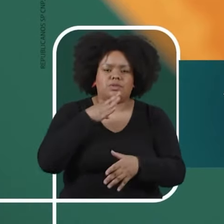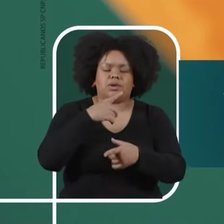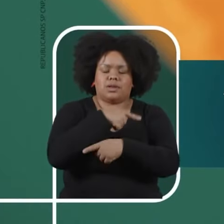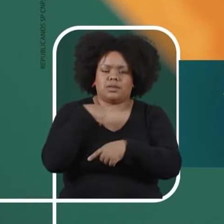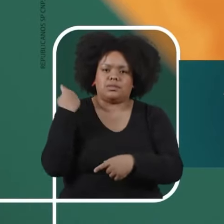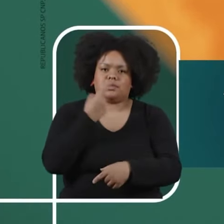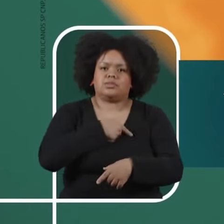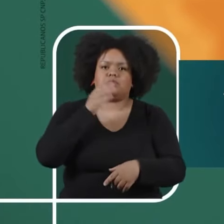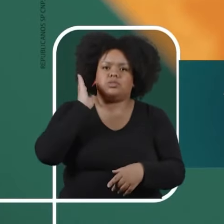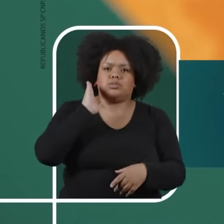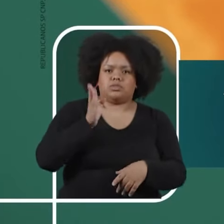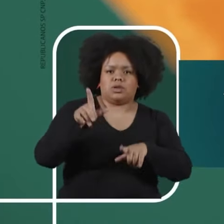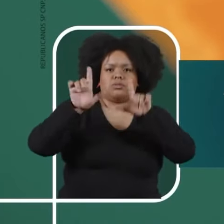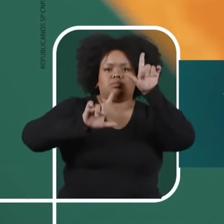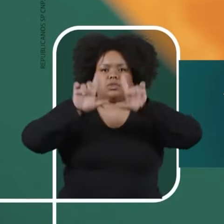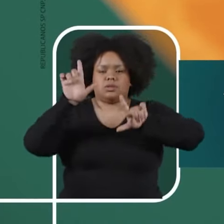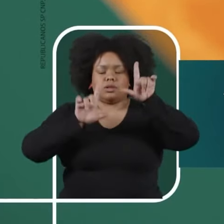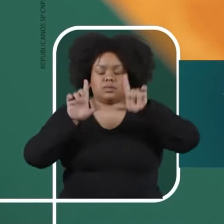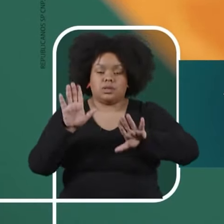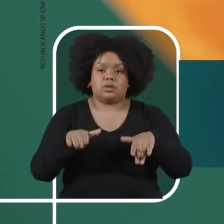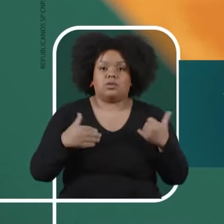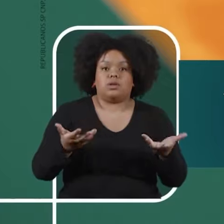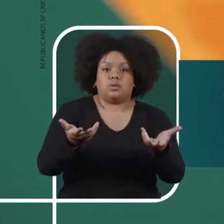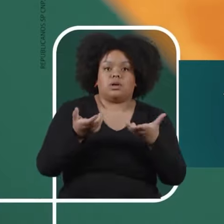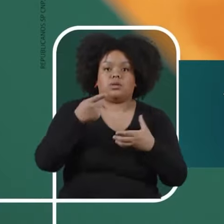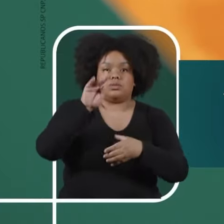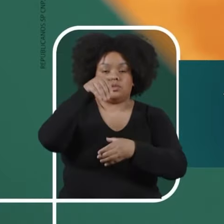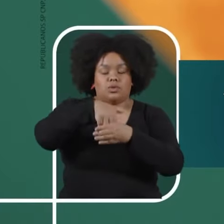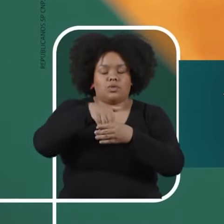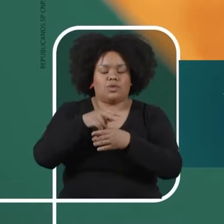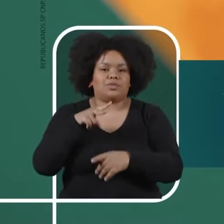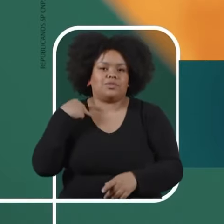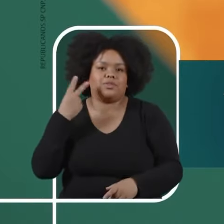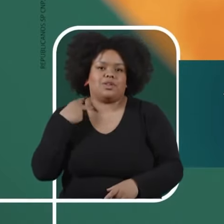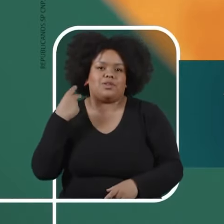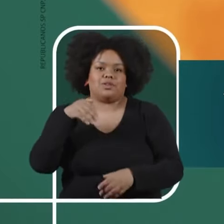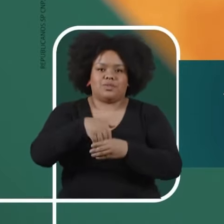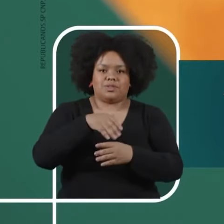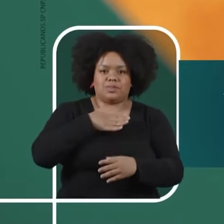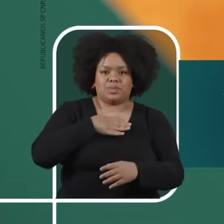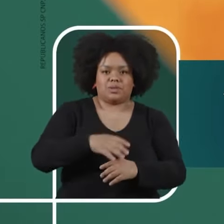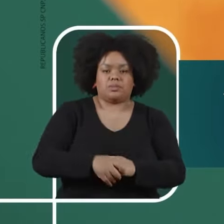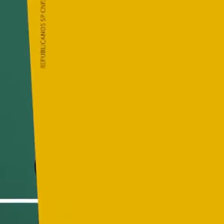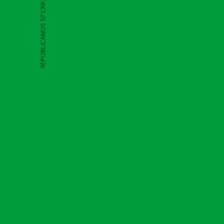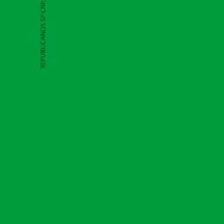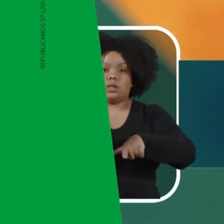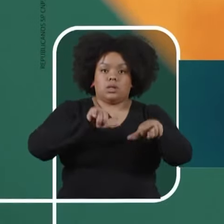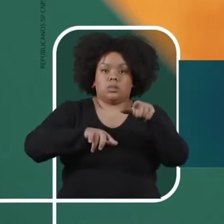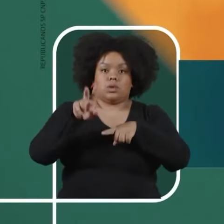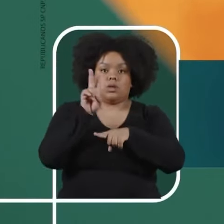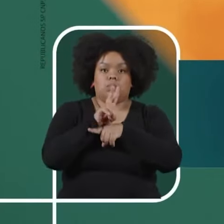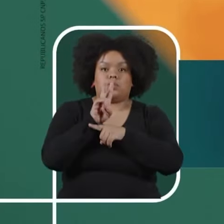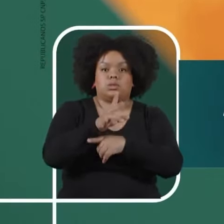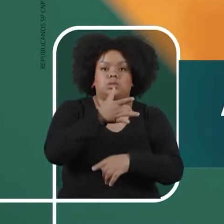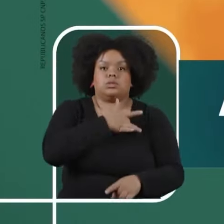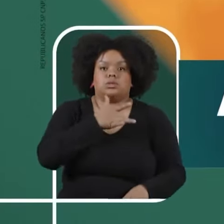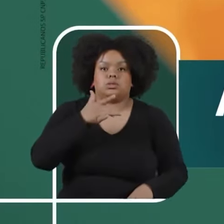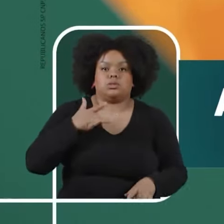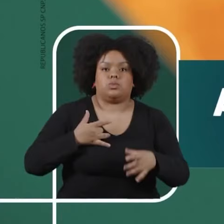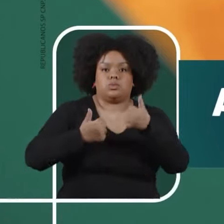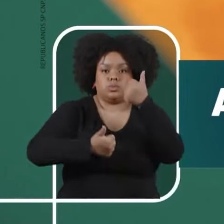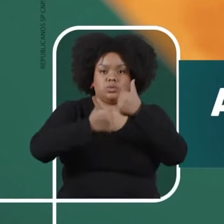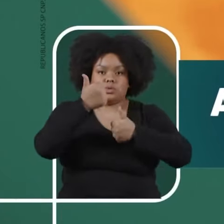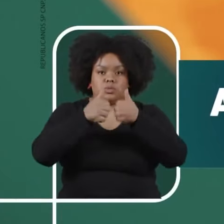vocês já nos conhecem nas ruas e na TV, sempre defendendo você. Por isso, eu conto com o seu voto. Para vereador, Jorge Wilson Filho, 10 mil. Trabalho em defesa da